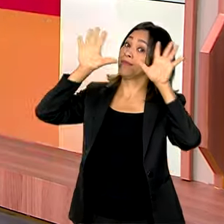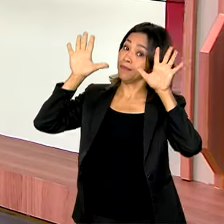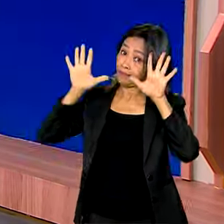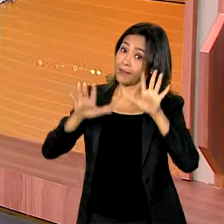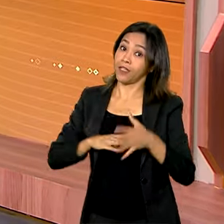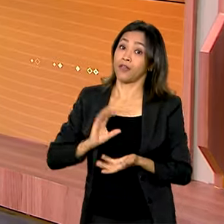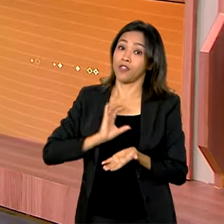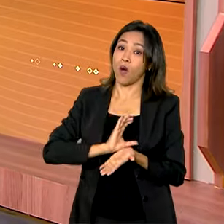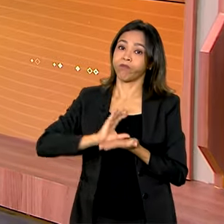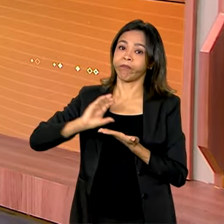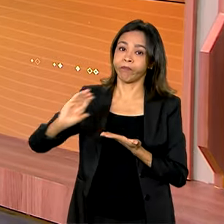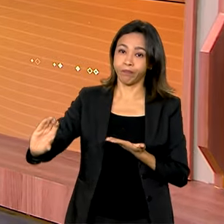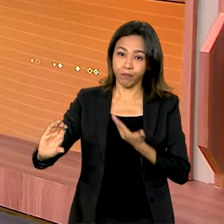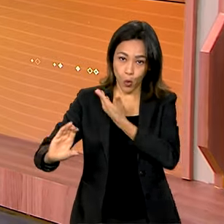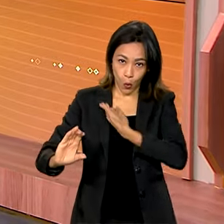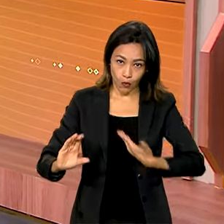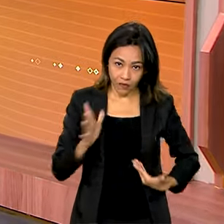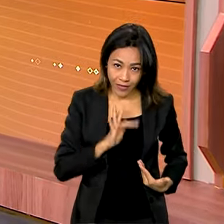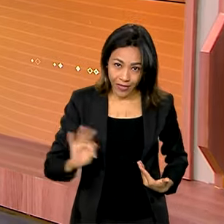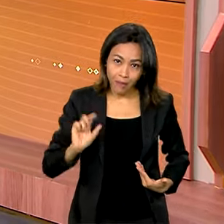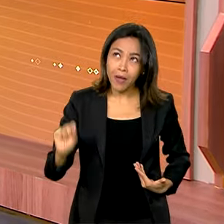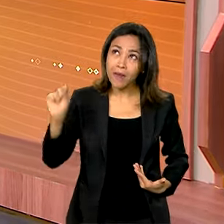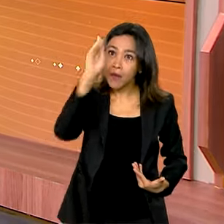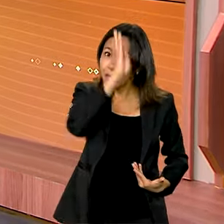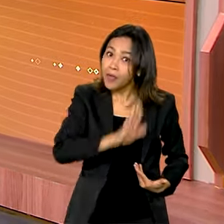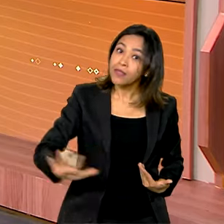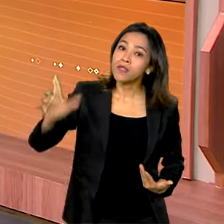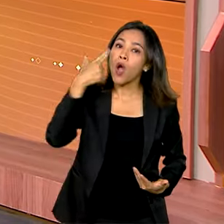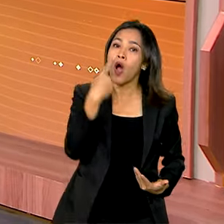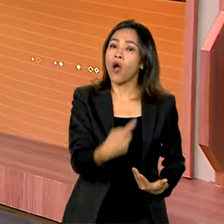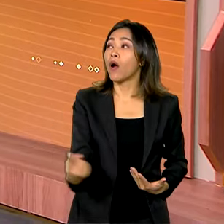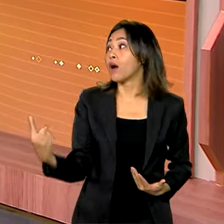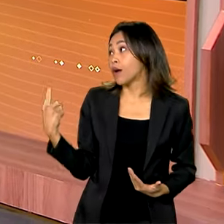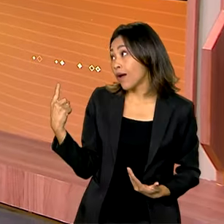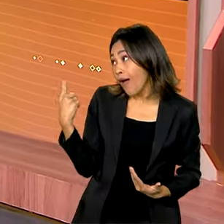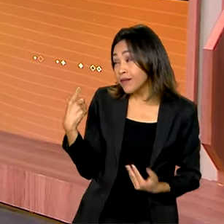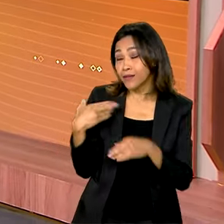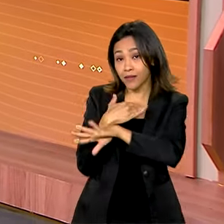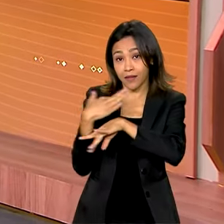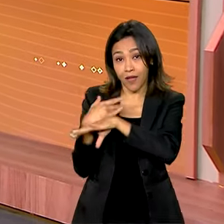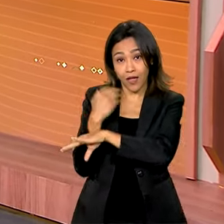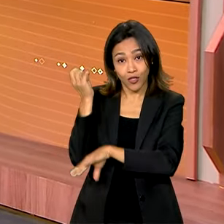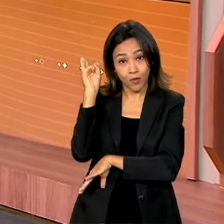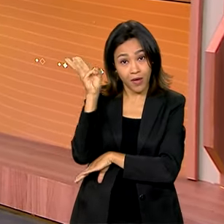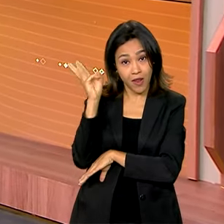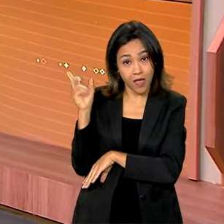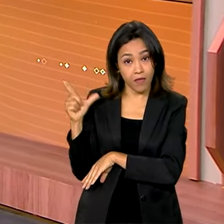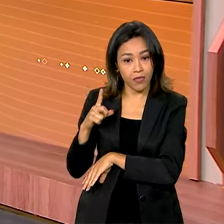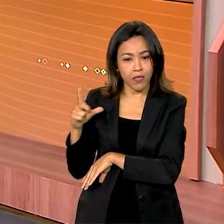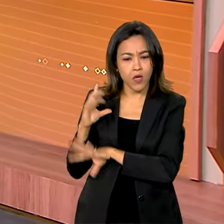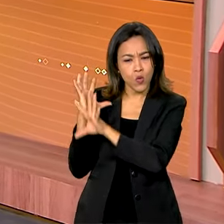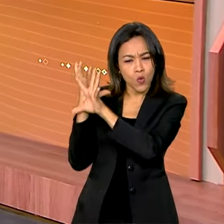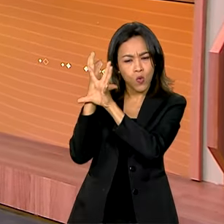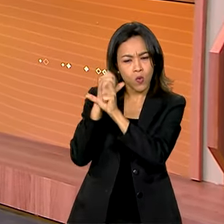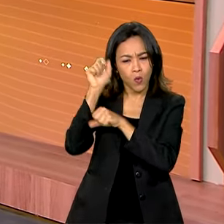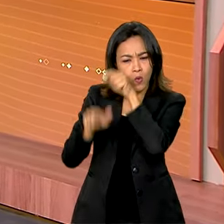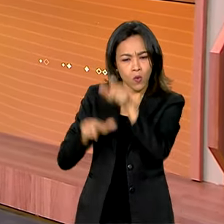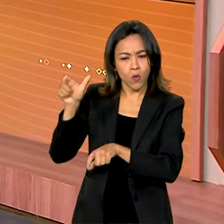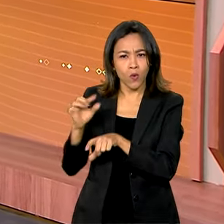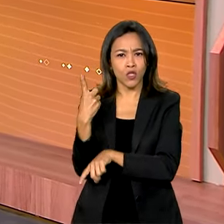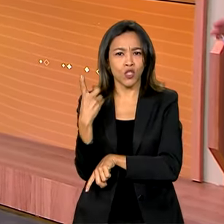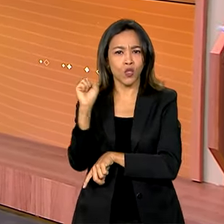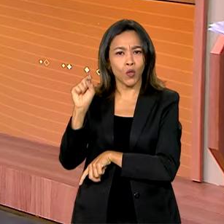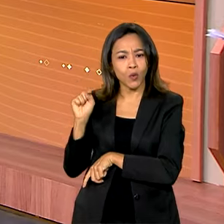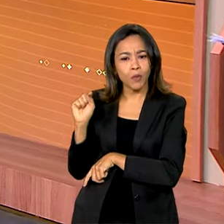investimentos do governo federal em todo o país. Então, você vê aí que Alcântara, no Maranhão, tem uma população de pouco mais de 18 mil